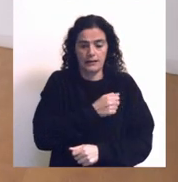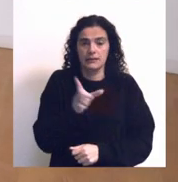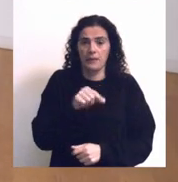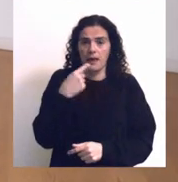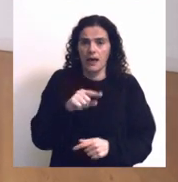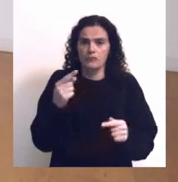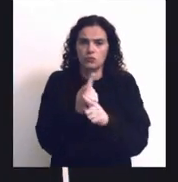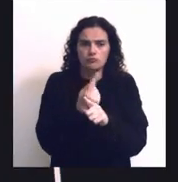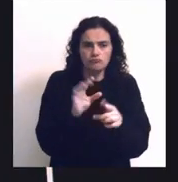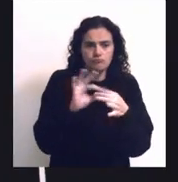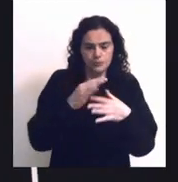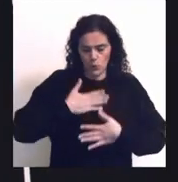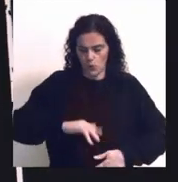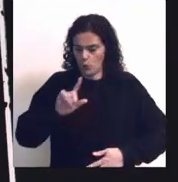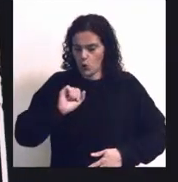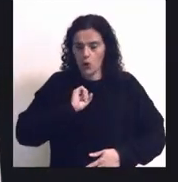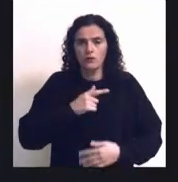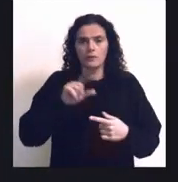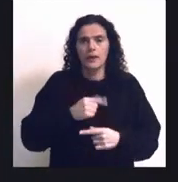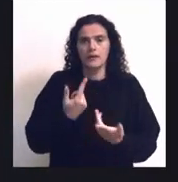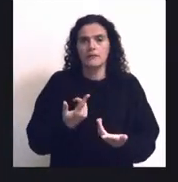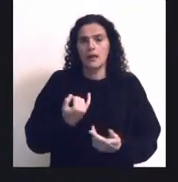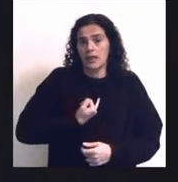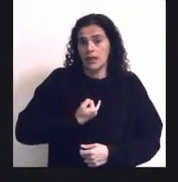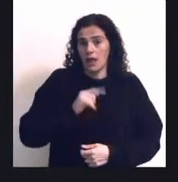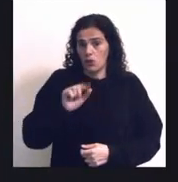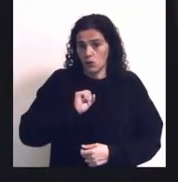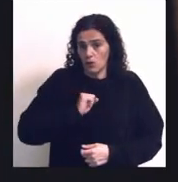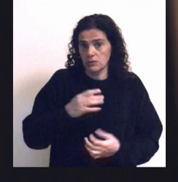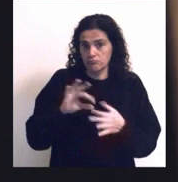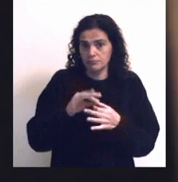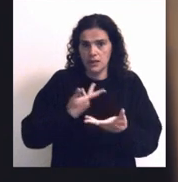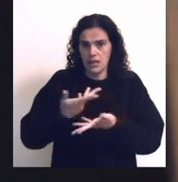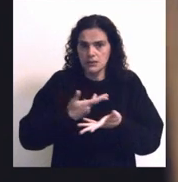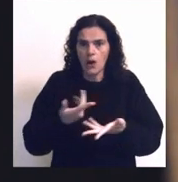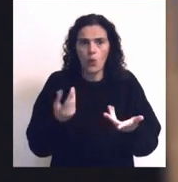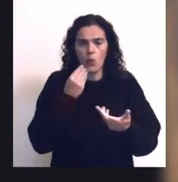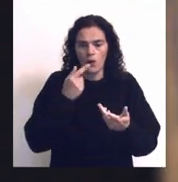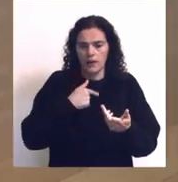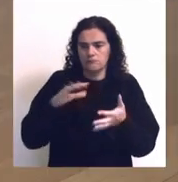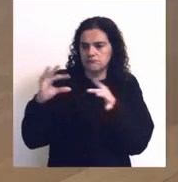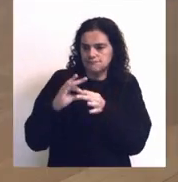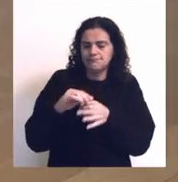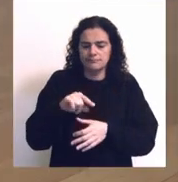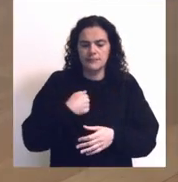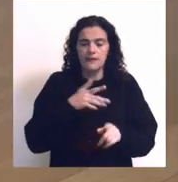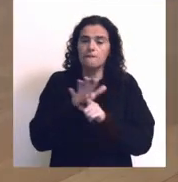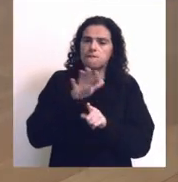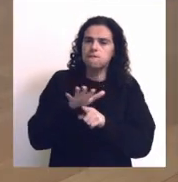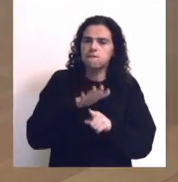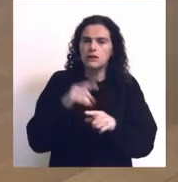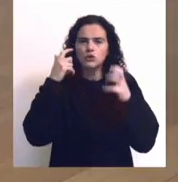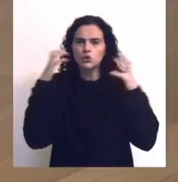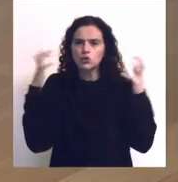elemento que também é relacionado com o nosso corpo, com a nossa identidade, nossa relação, a nossa escala, que tem uma